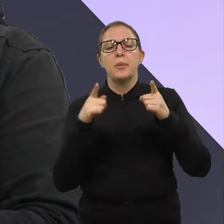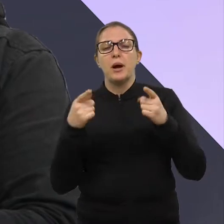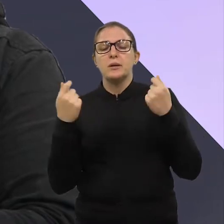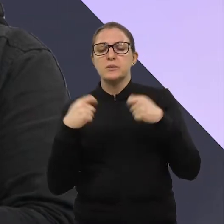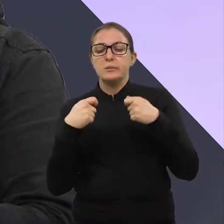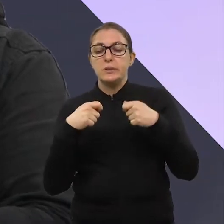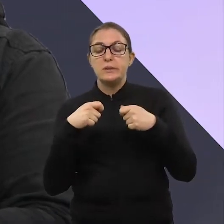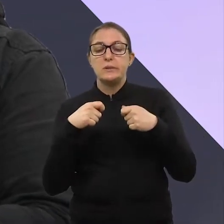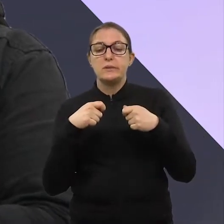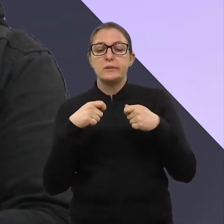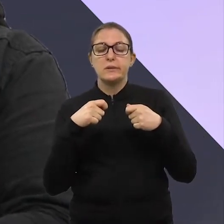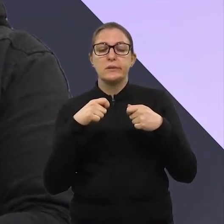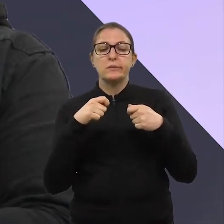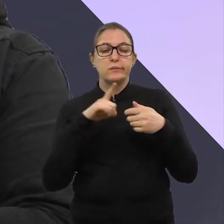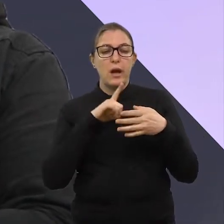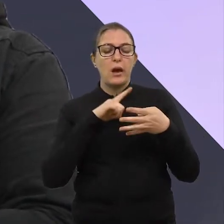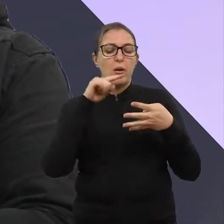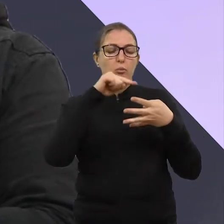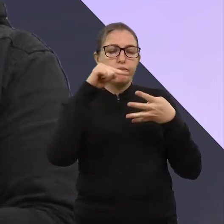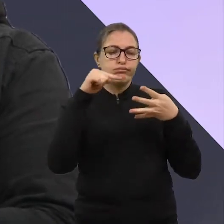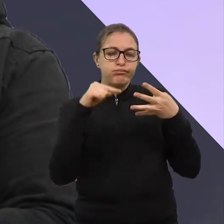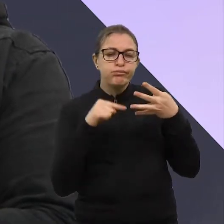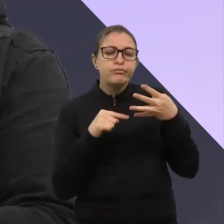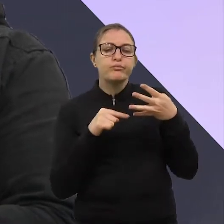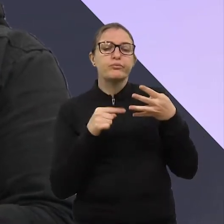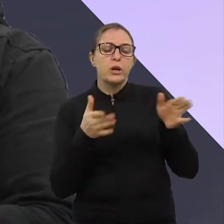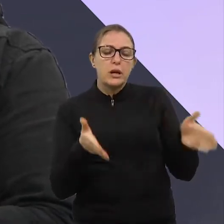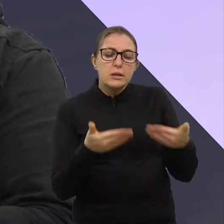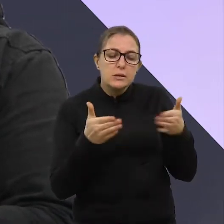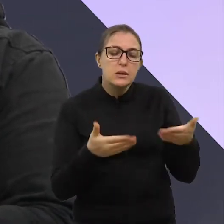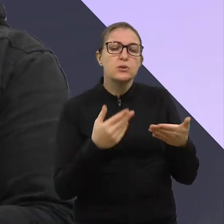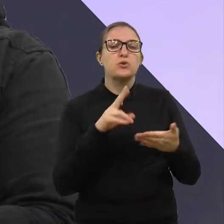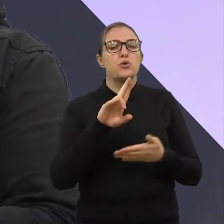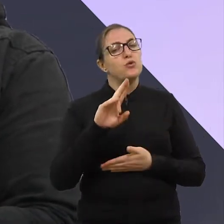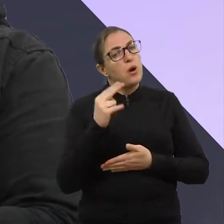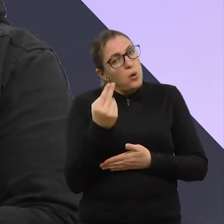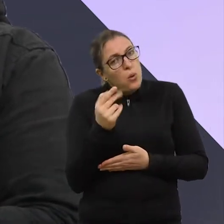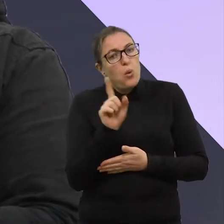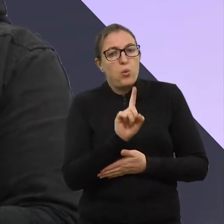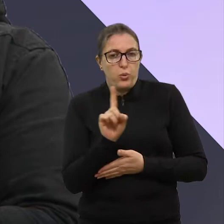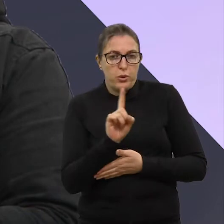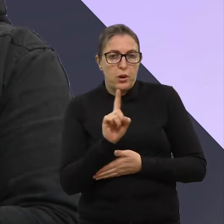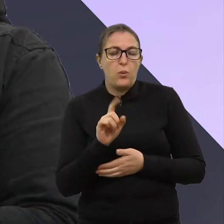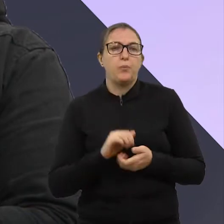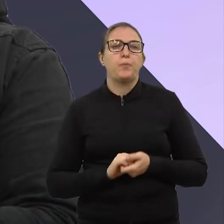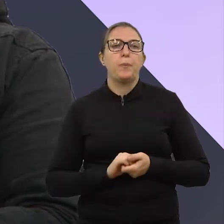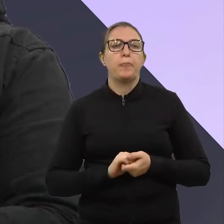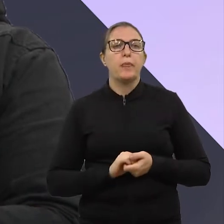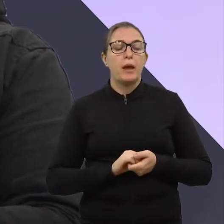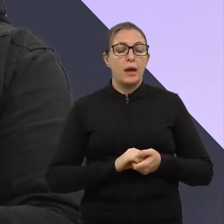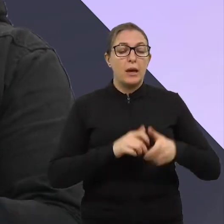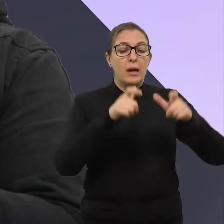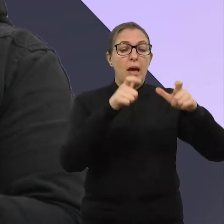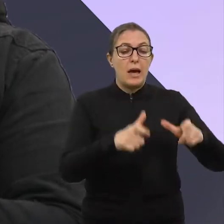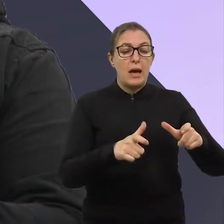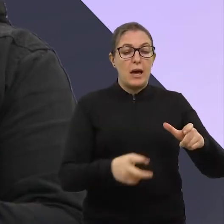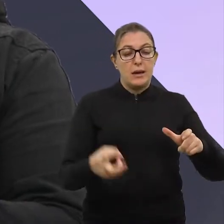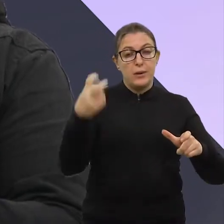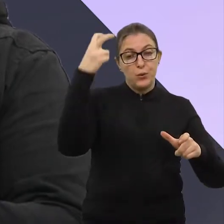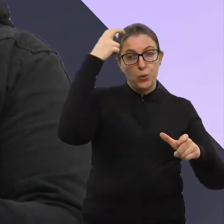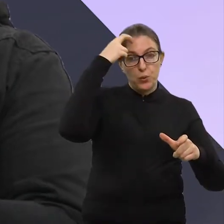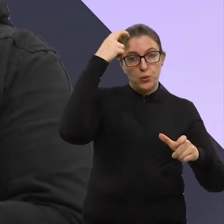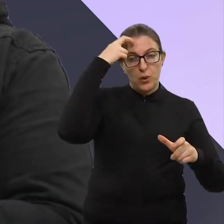de, existem uma série de elementos e fatores, né? Que vão impulsionar isso ou não, né? O nosso complexo cultural